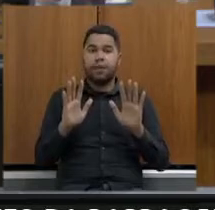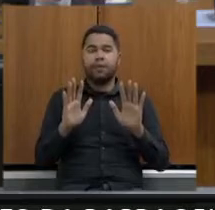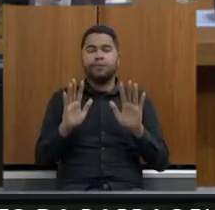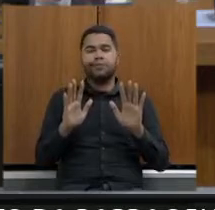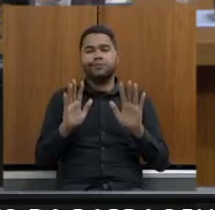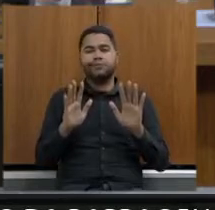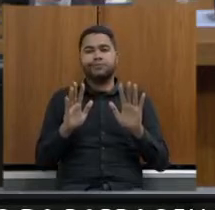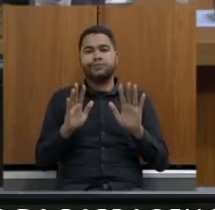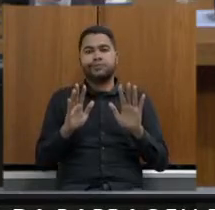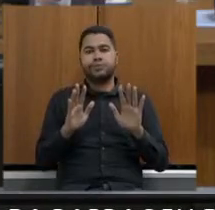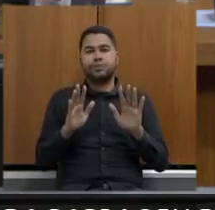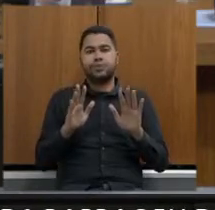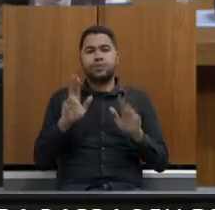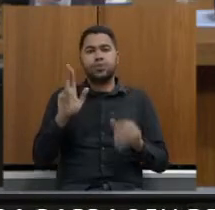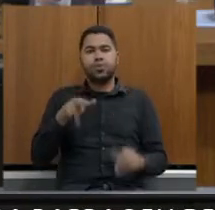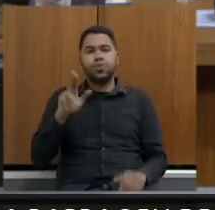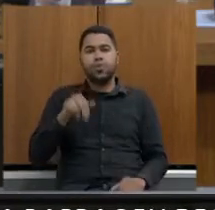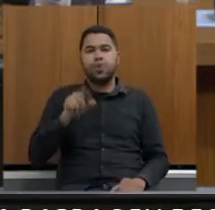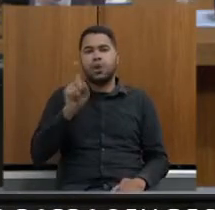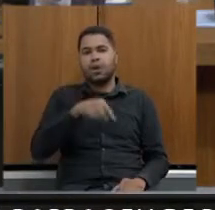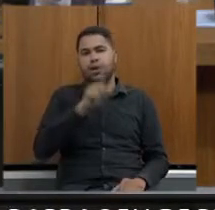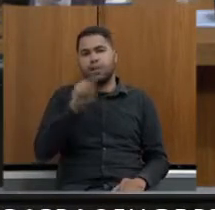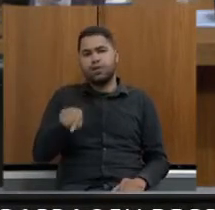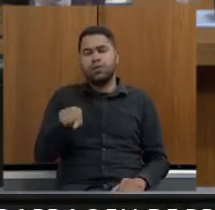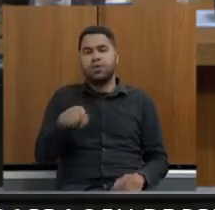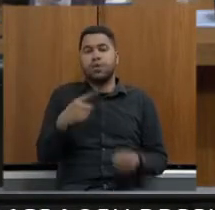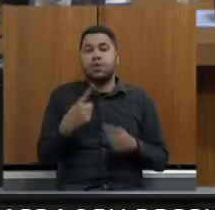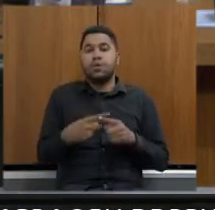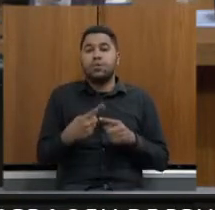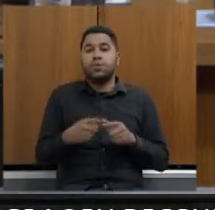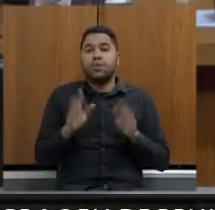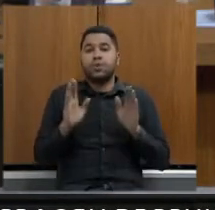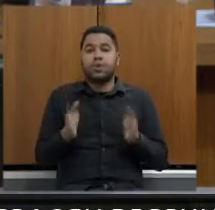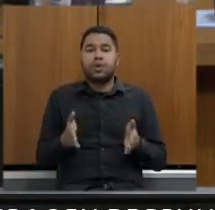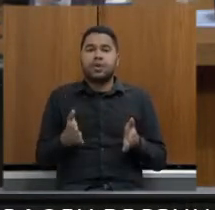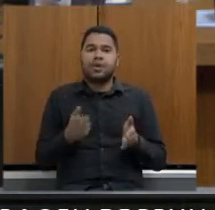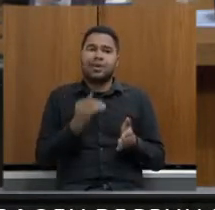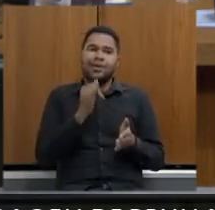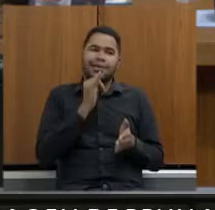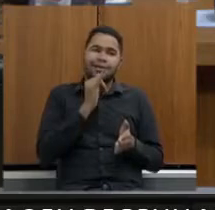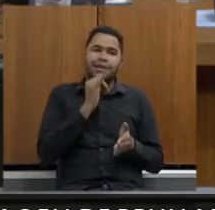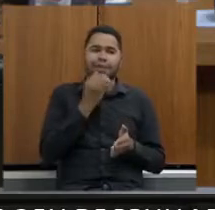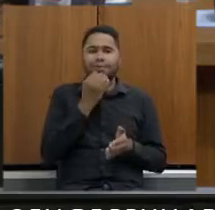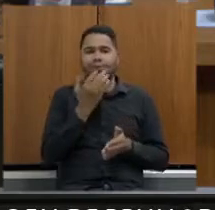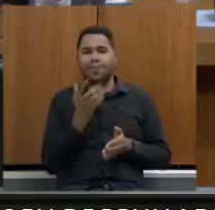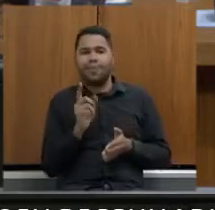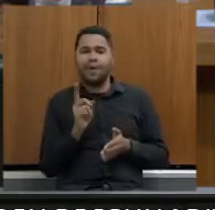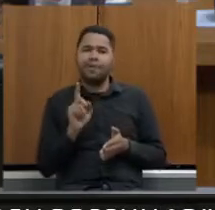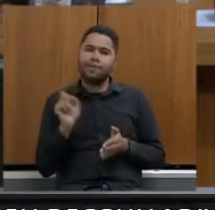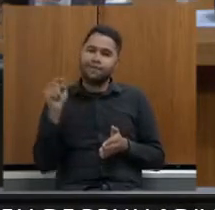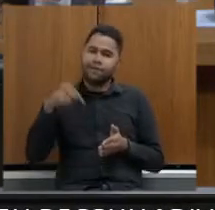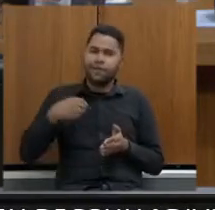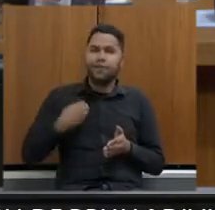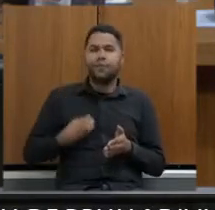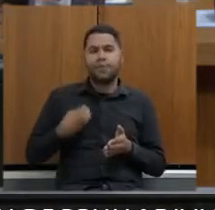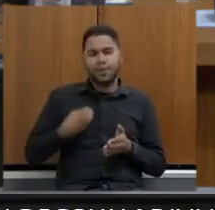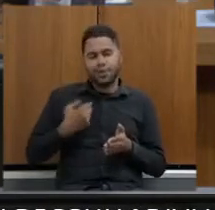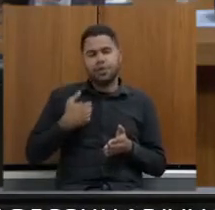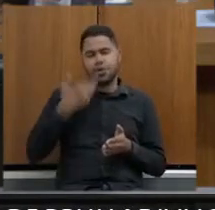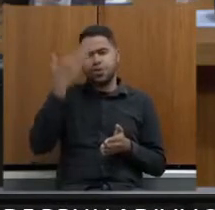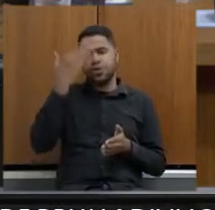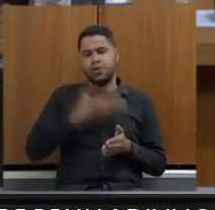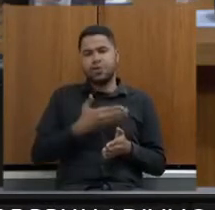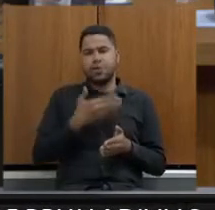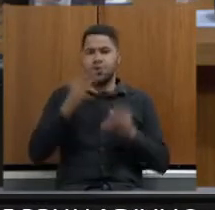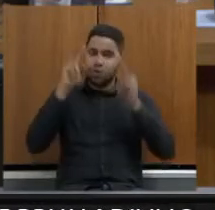ele cancelou porque já estava não estava tão bem veio participou conosco eu sou testemunho o nosso